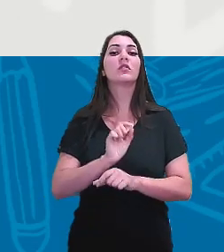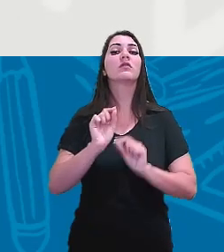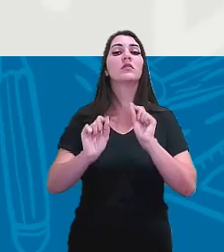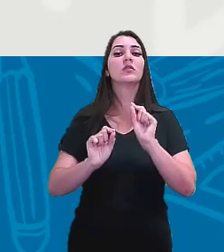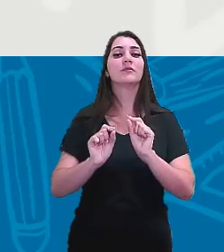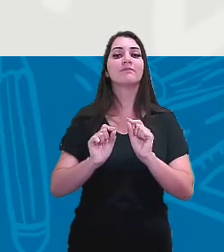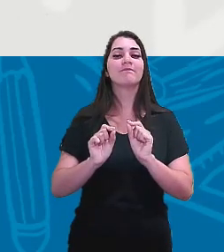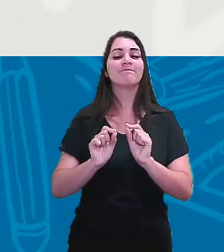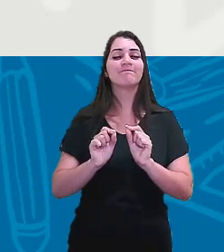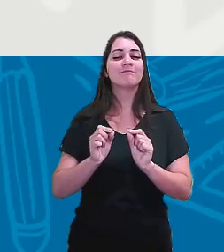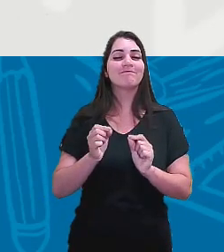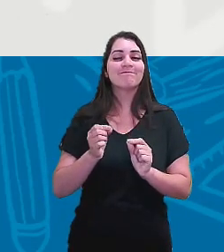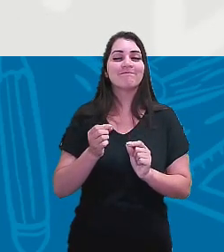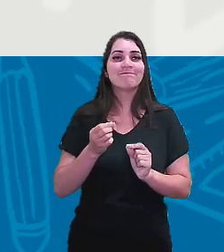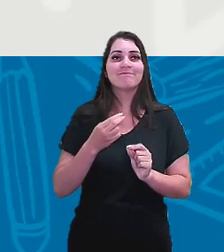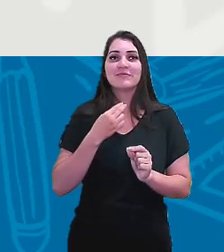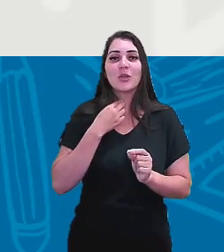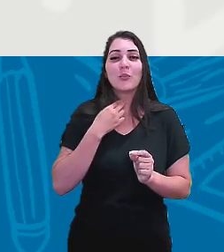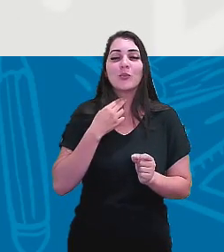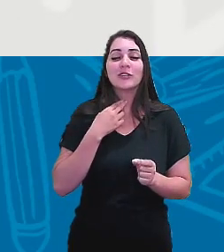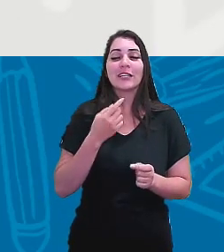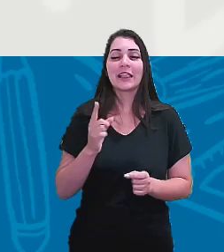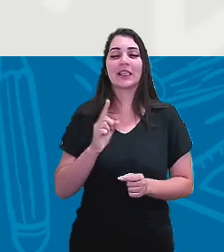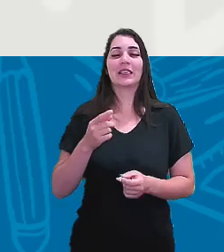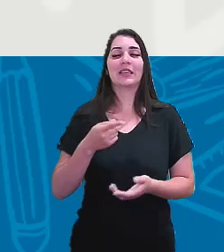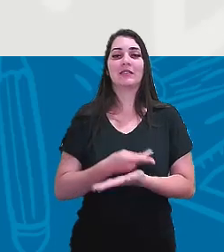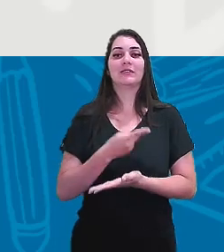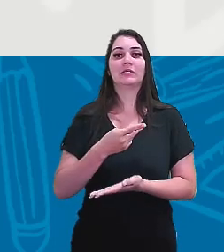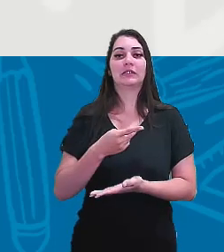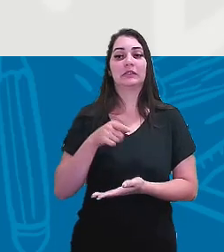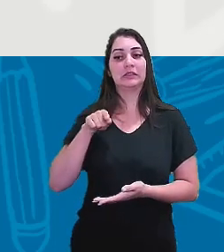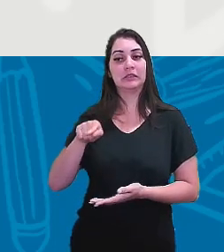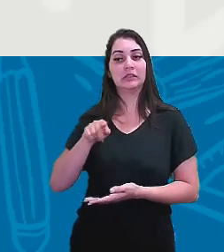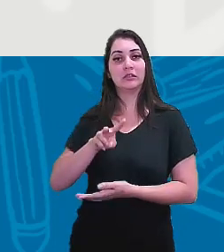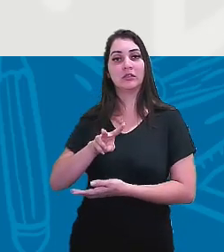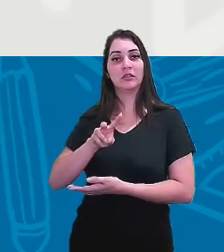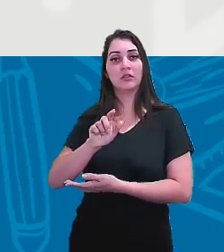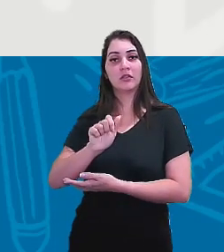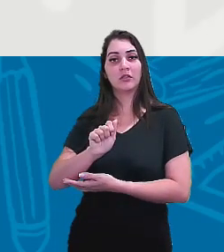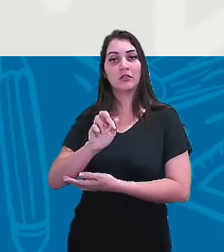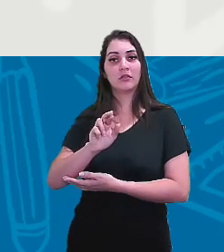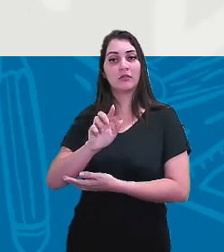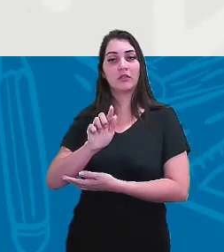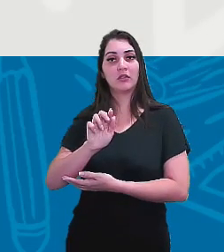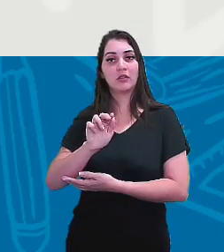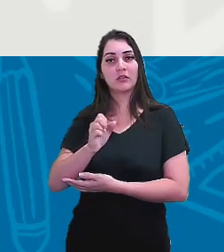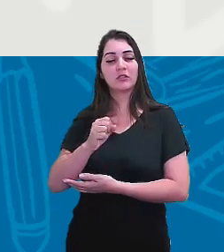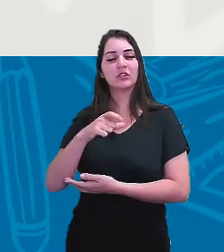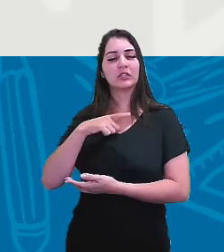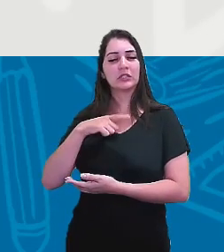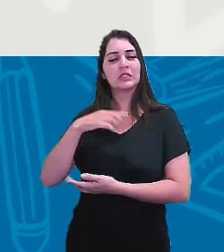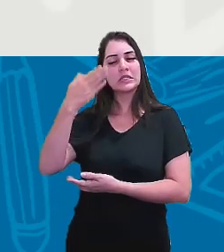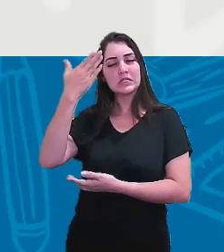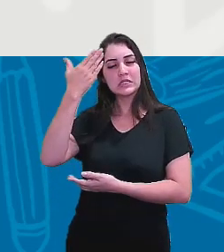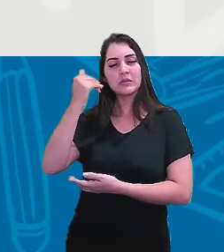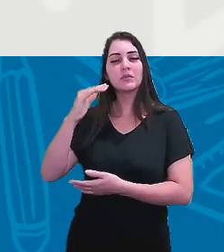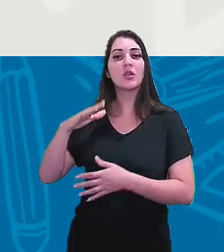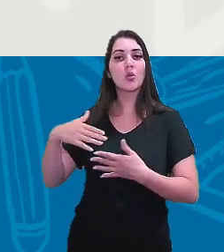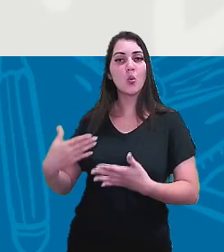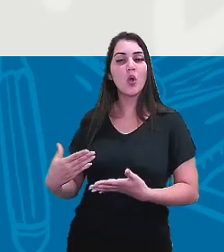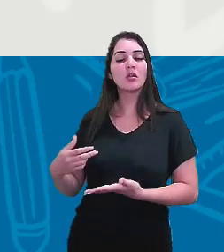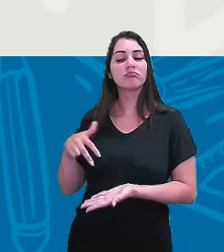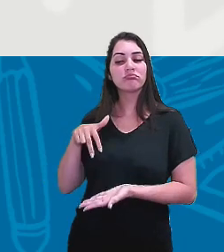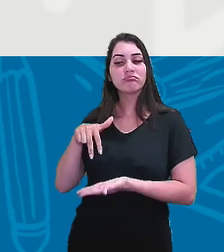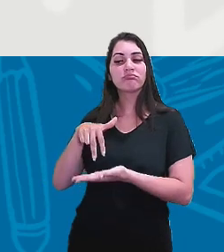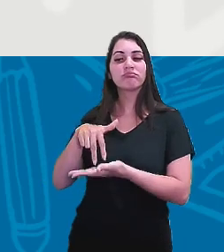inevitável. O Getúlio Vargas tinha consciência que ele apoiando ou entrando na guerra